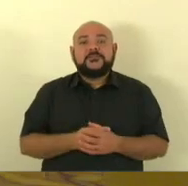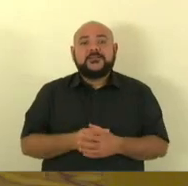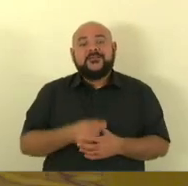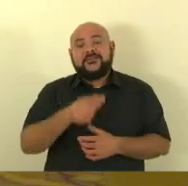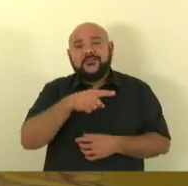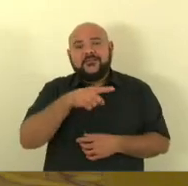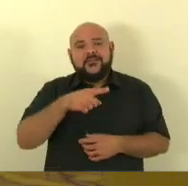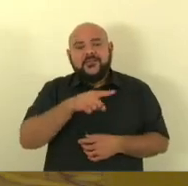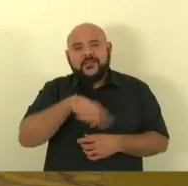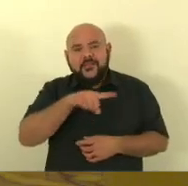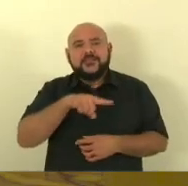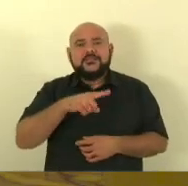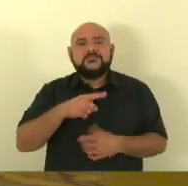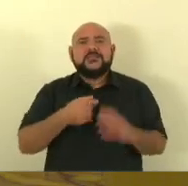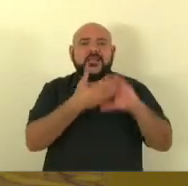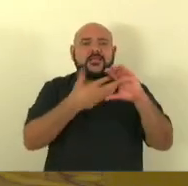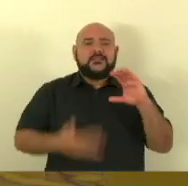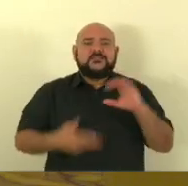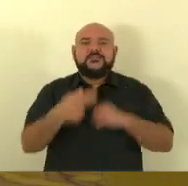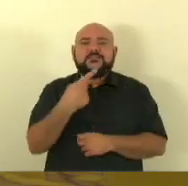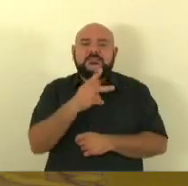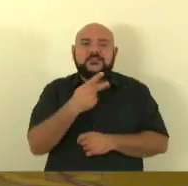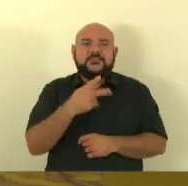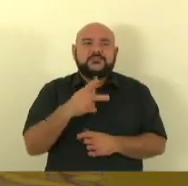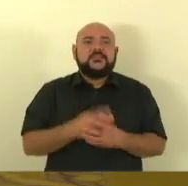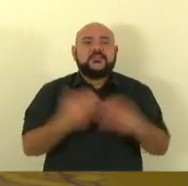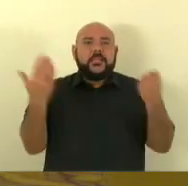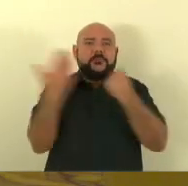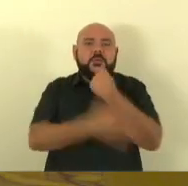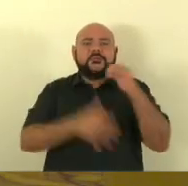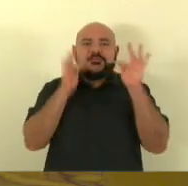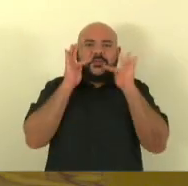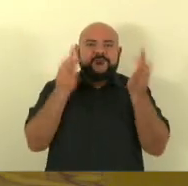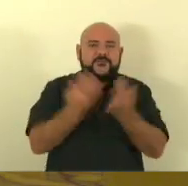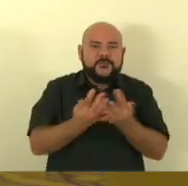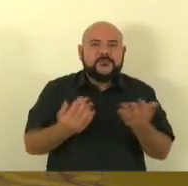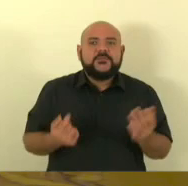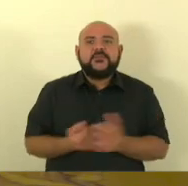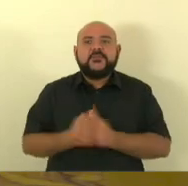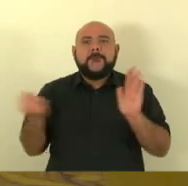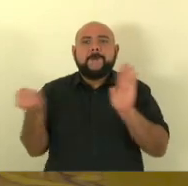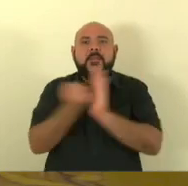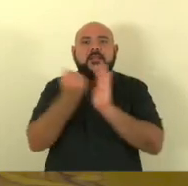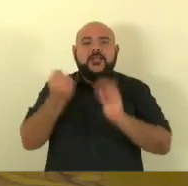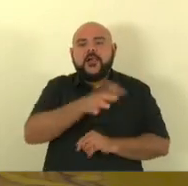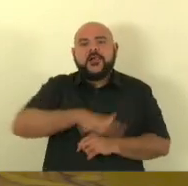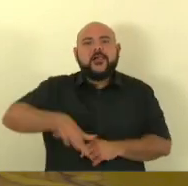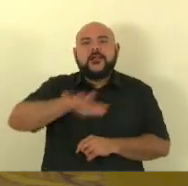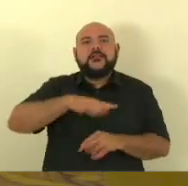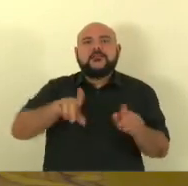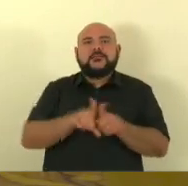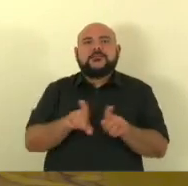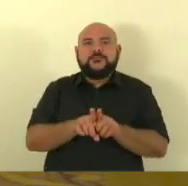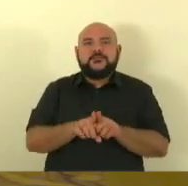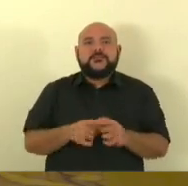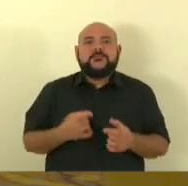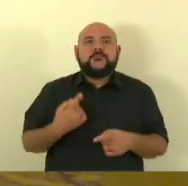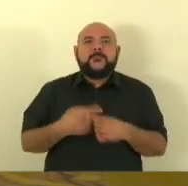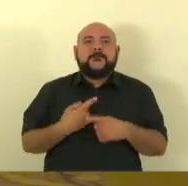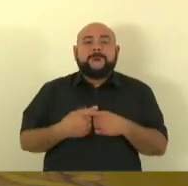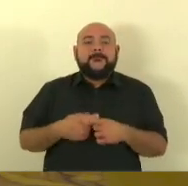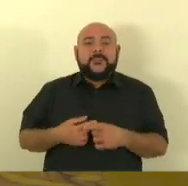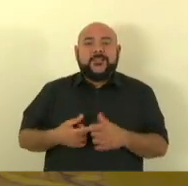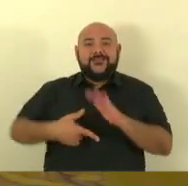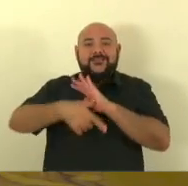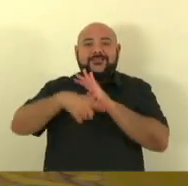território de marcação de território que é do animal que a gente acabou domesticando porque eles não eram domesticados